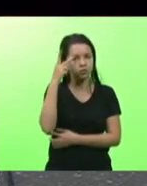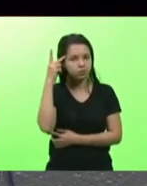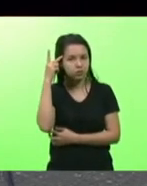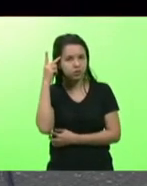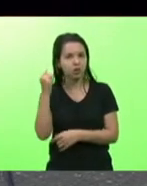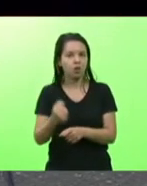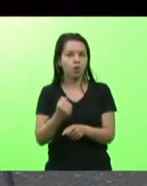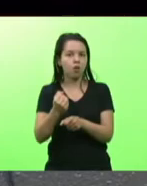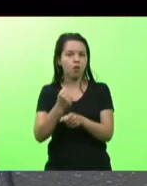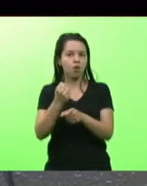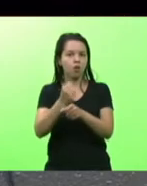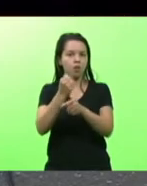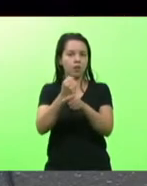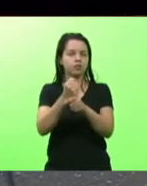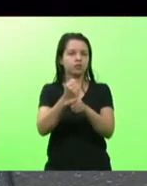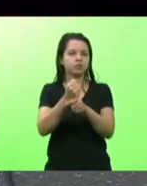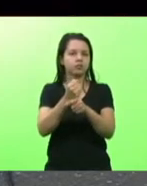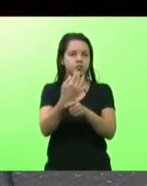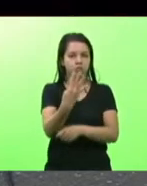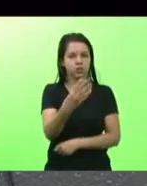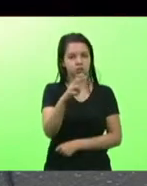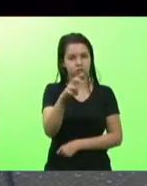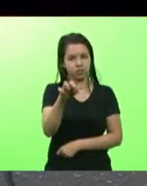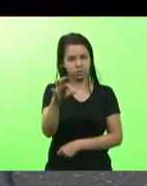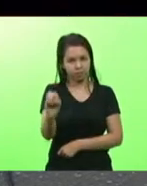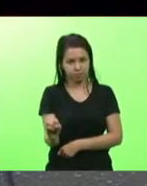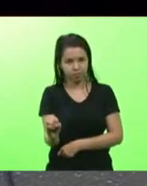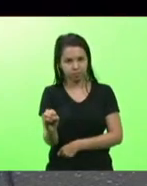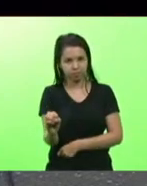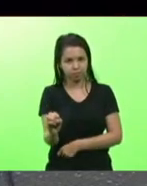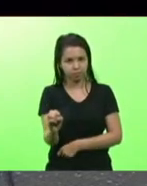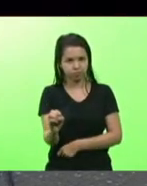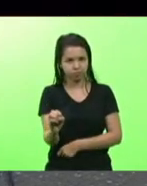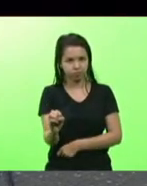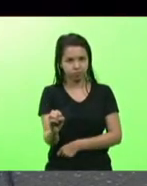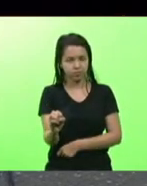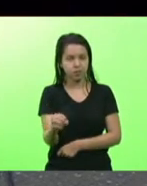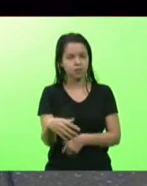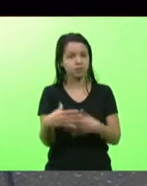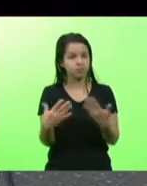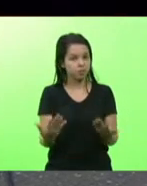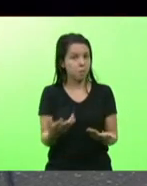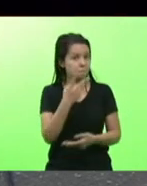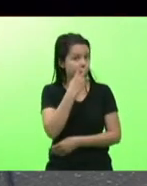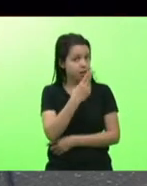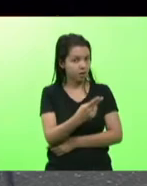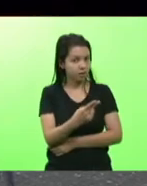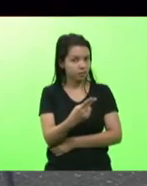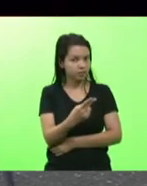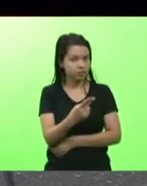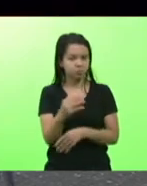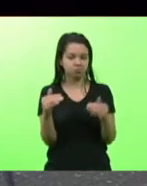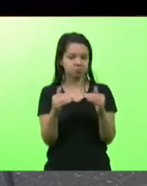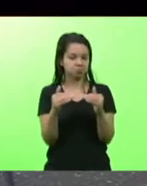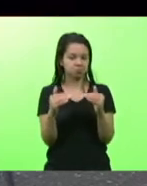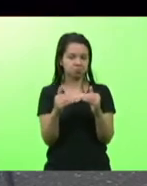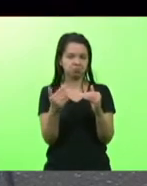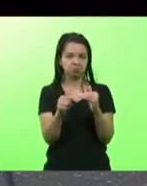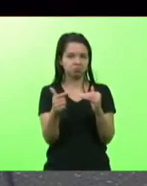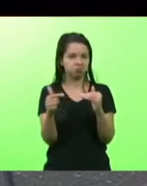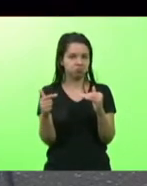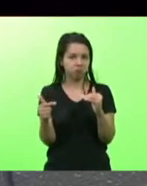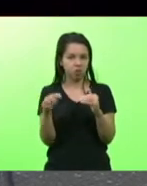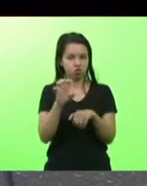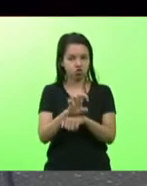obras como a 470 e aí me parece que é incoerente com aquilo que faz o